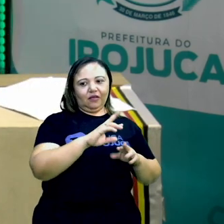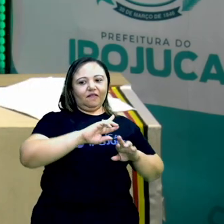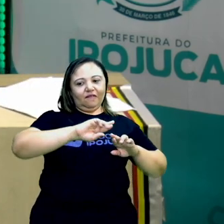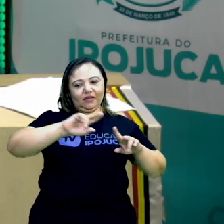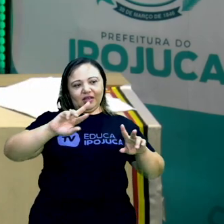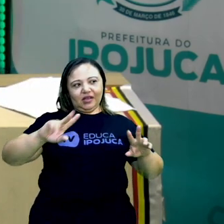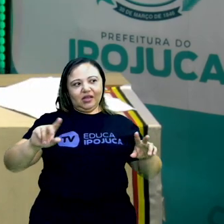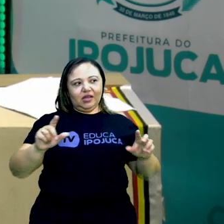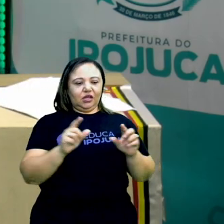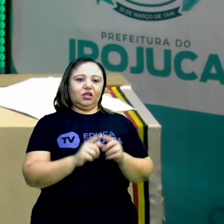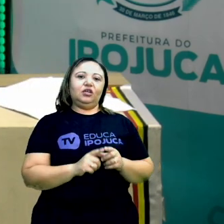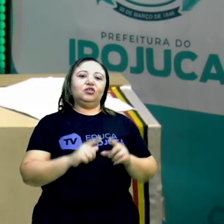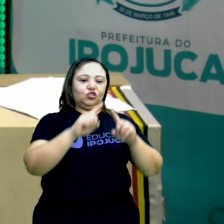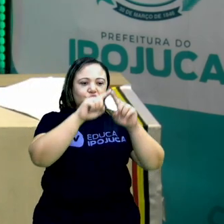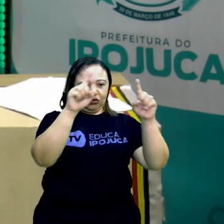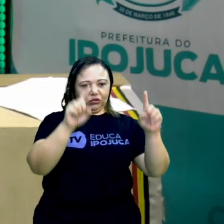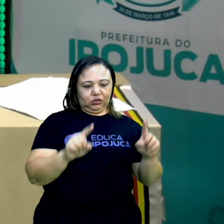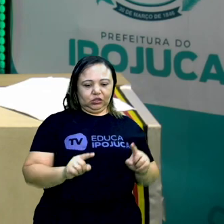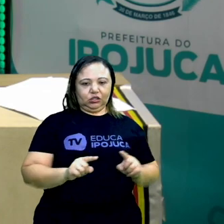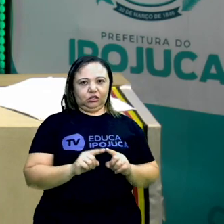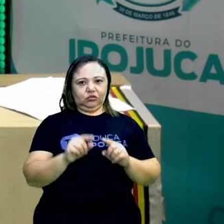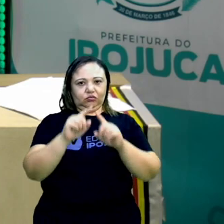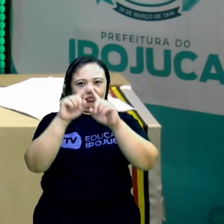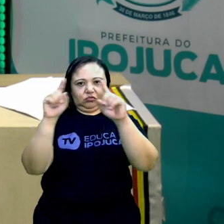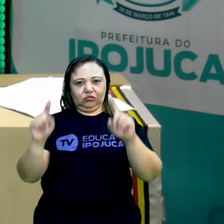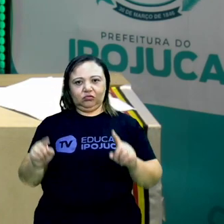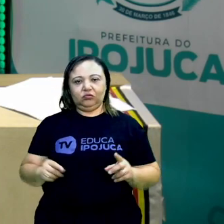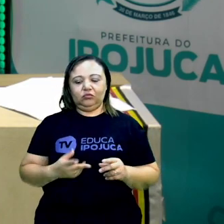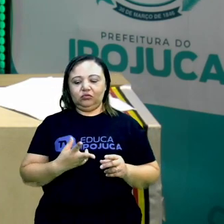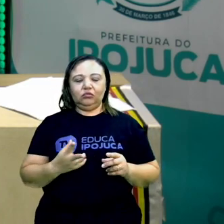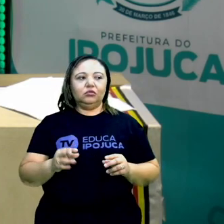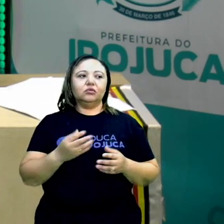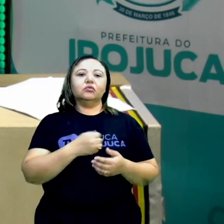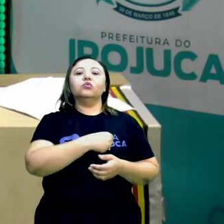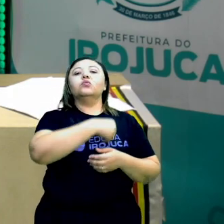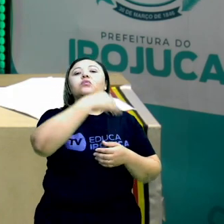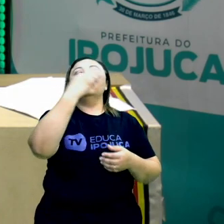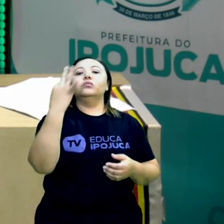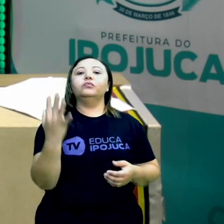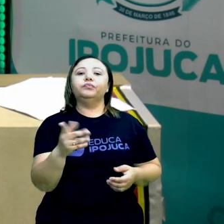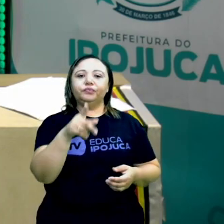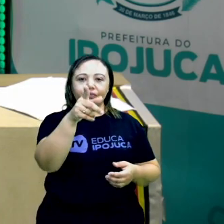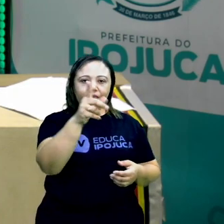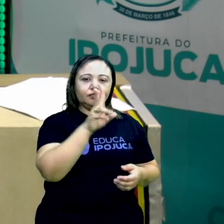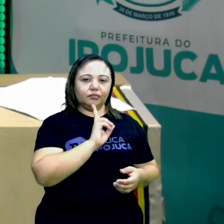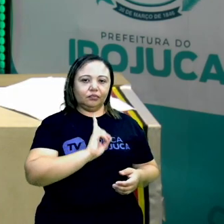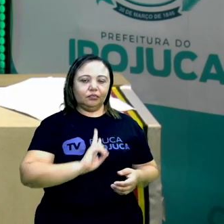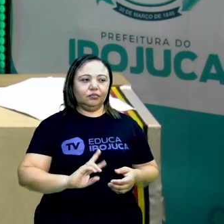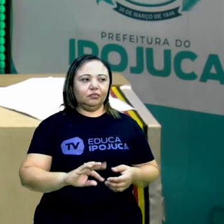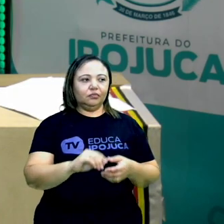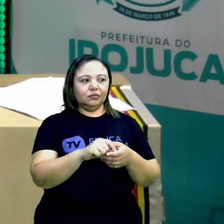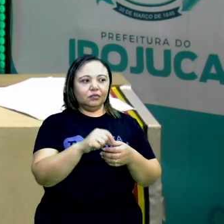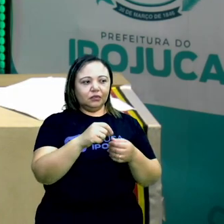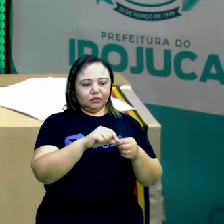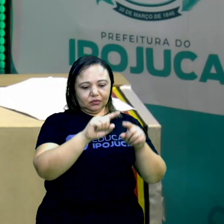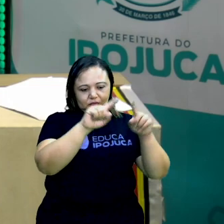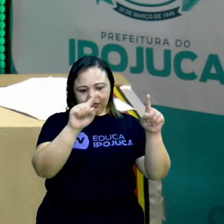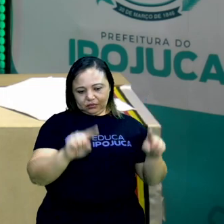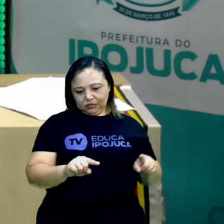vários quadradinhos. Vários, vocês vão cortar quantos vocês quiserem. E nesses